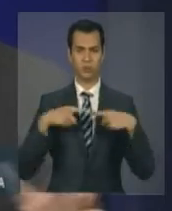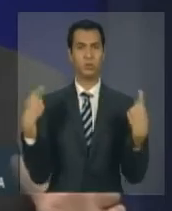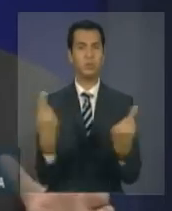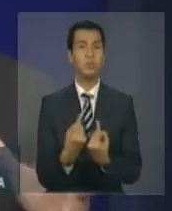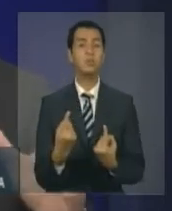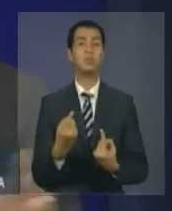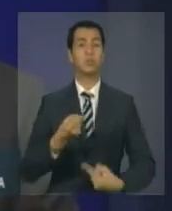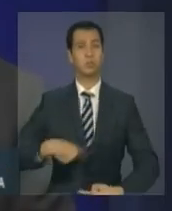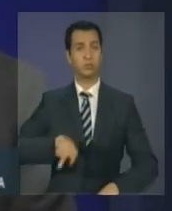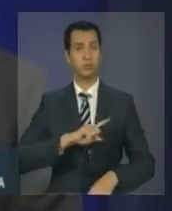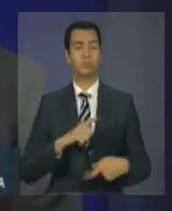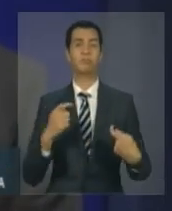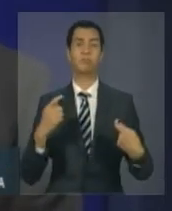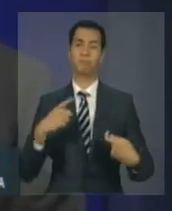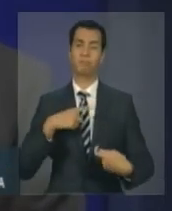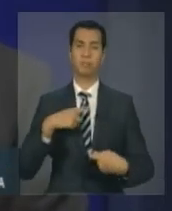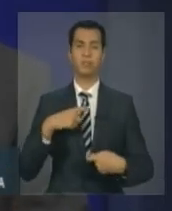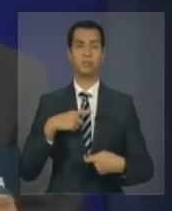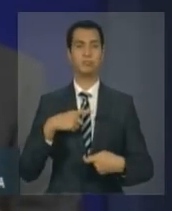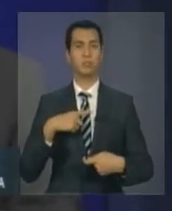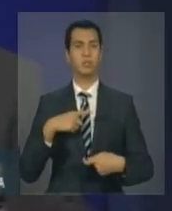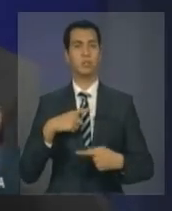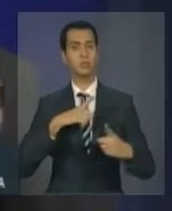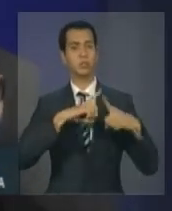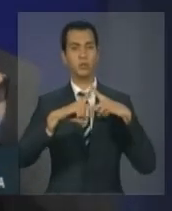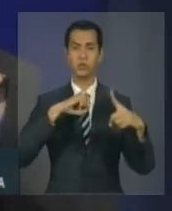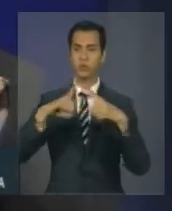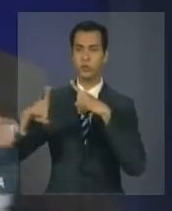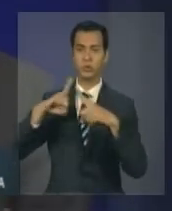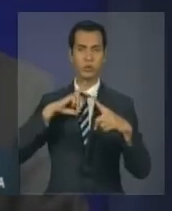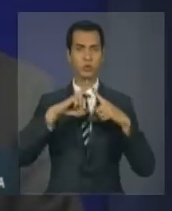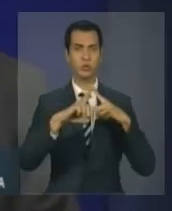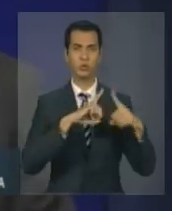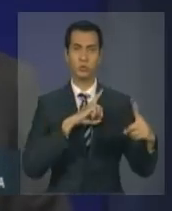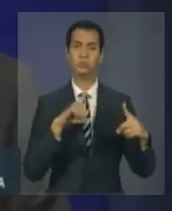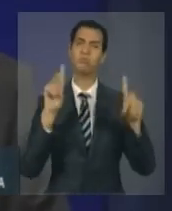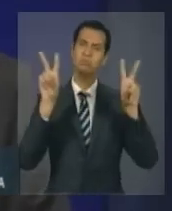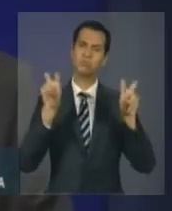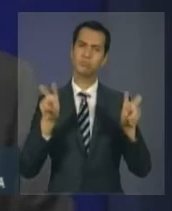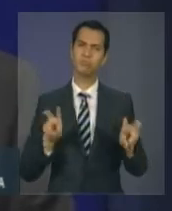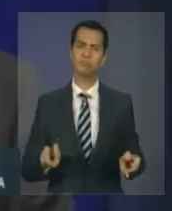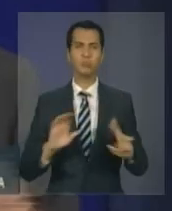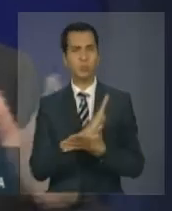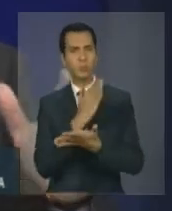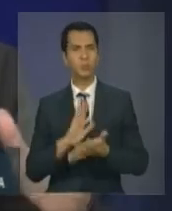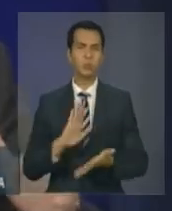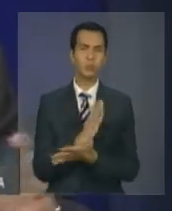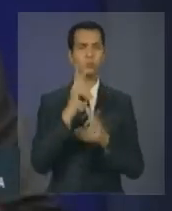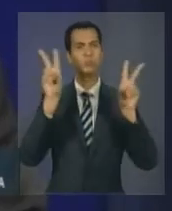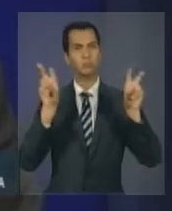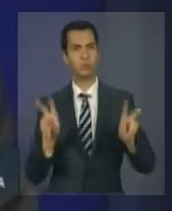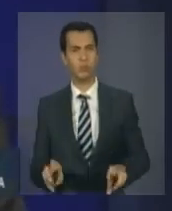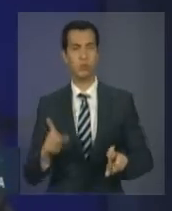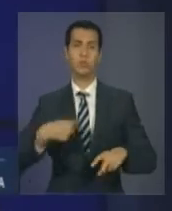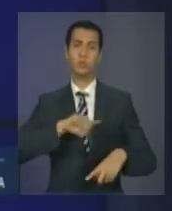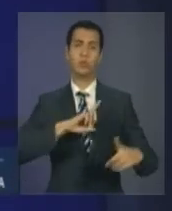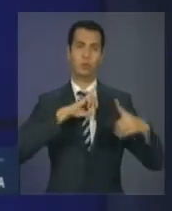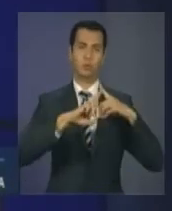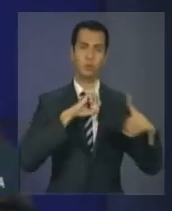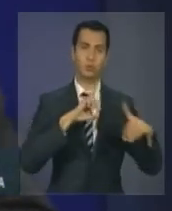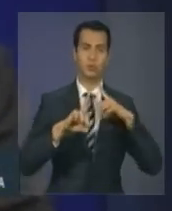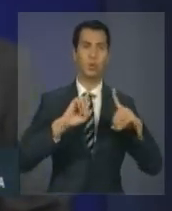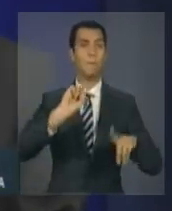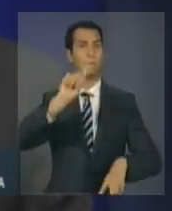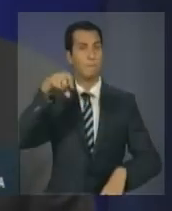passado a maior parte do tempo a discutir alguns destes desafios globais. O próximo G20, onde